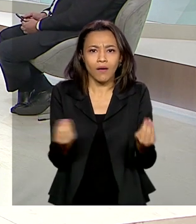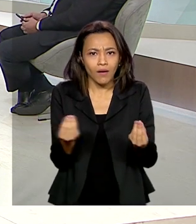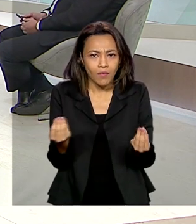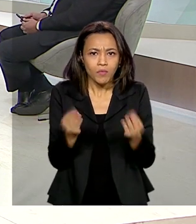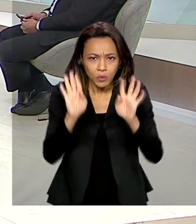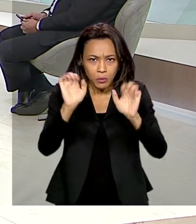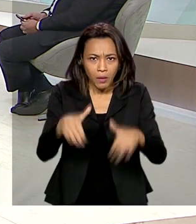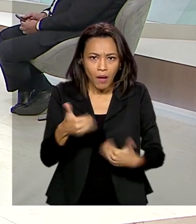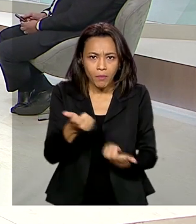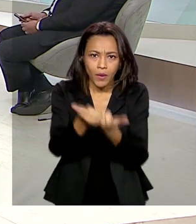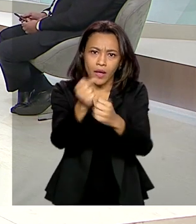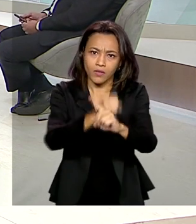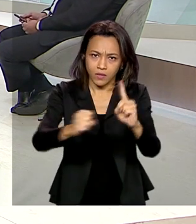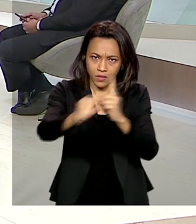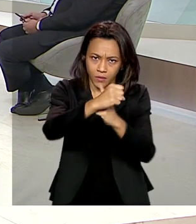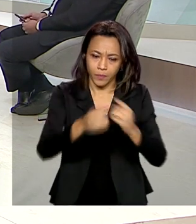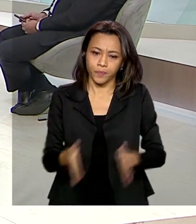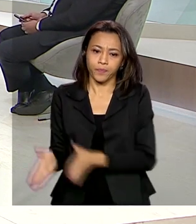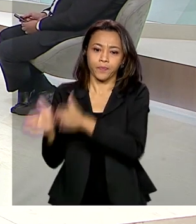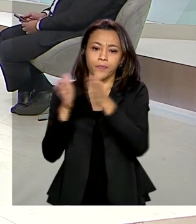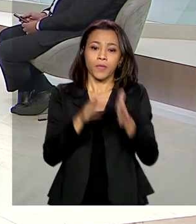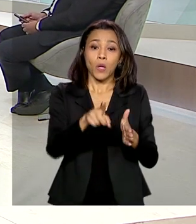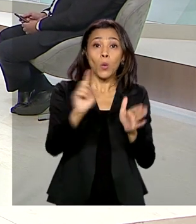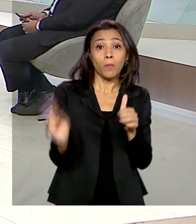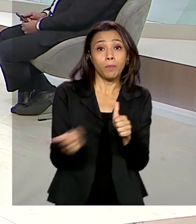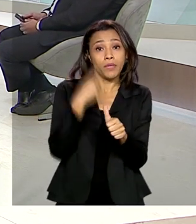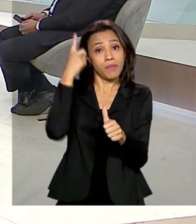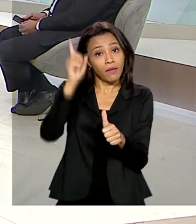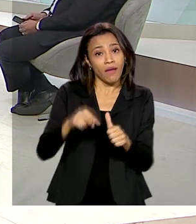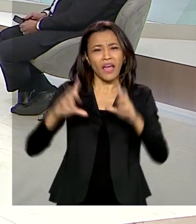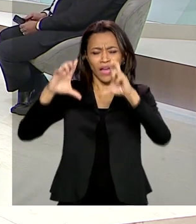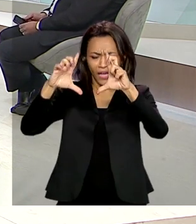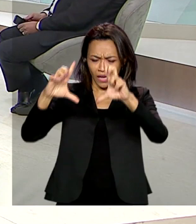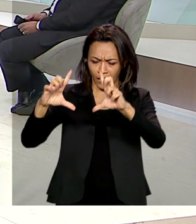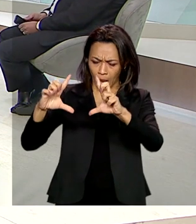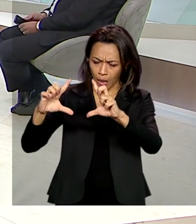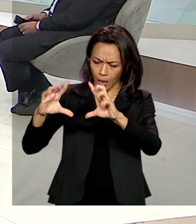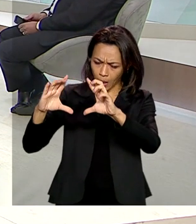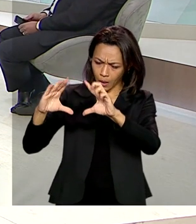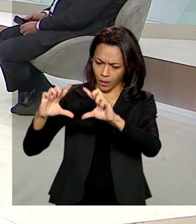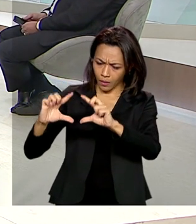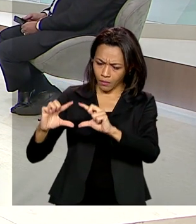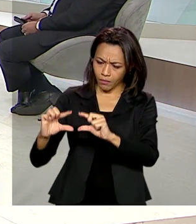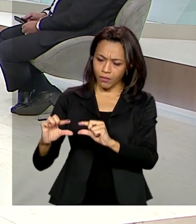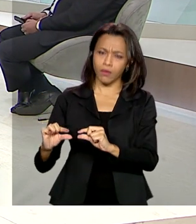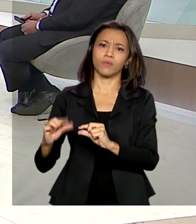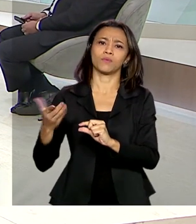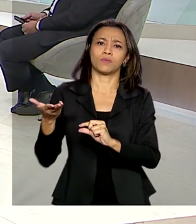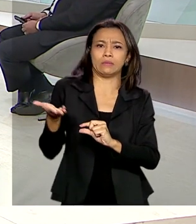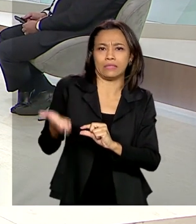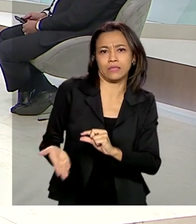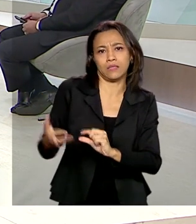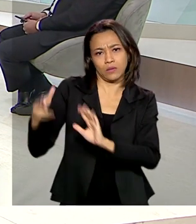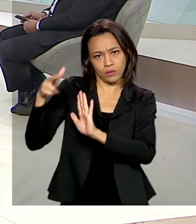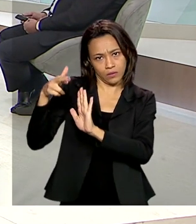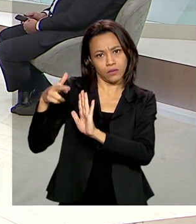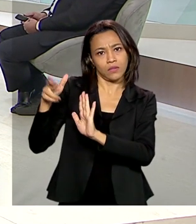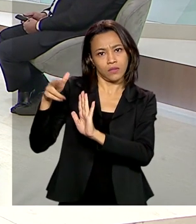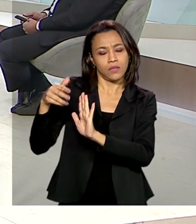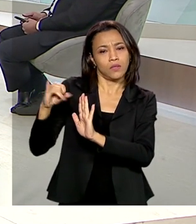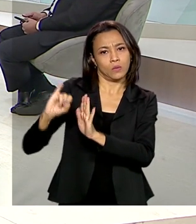é simplificação de um processo que é conhecido como manicômio tributário.